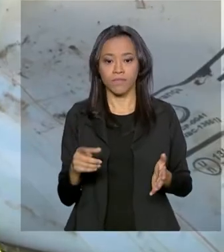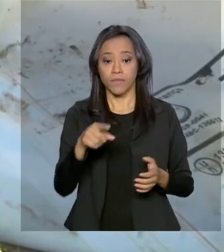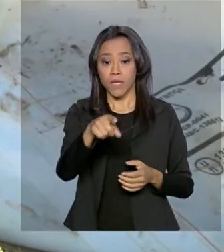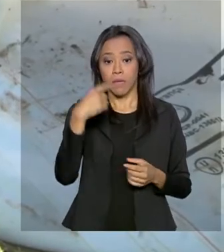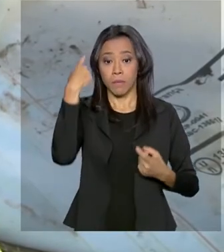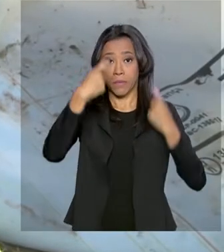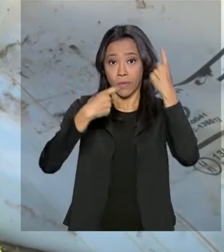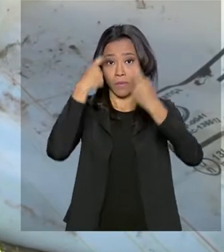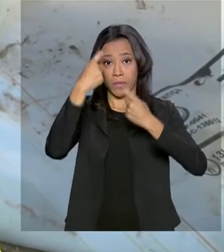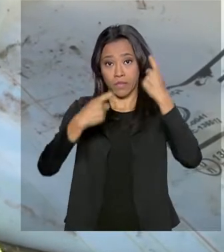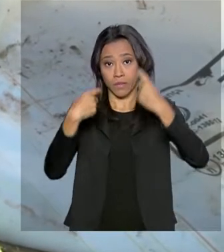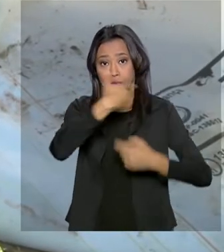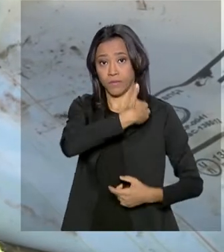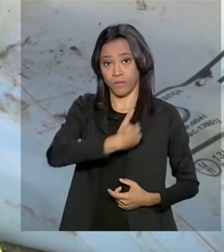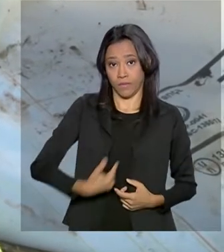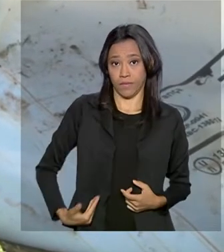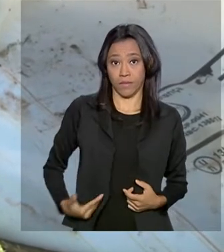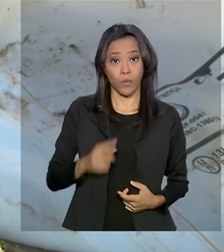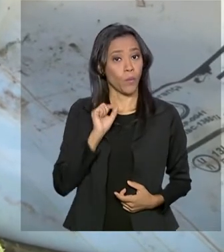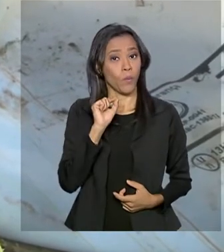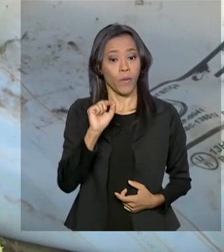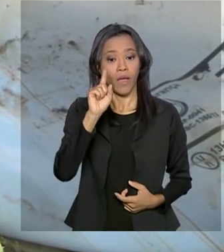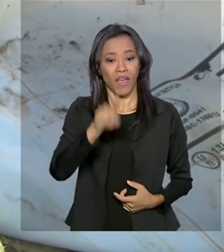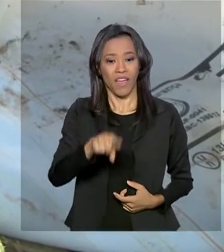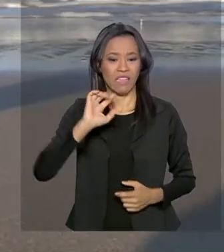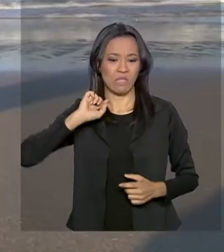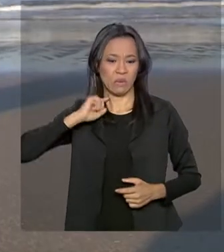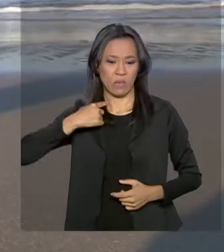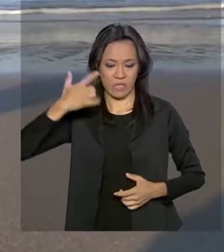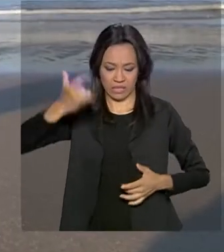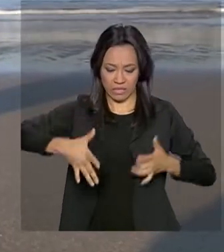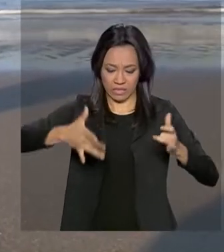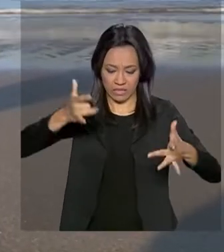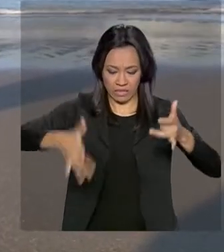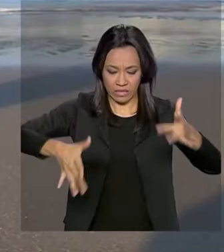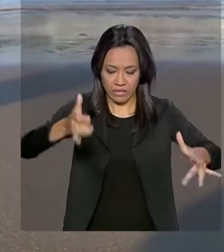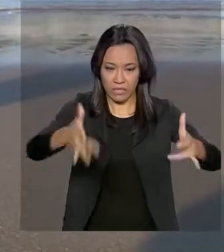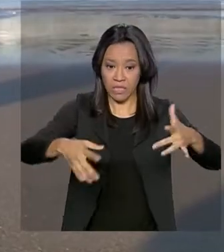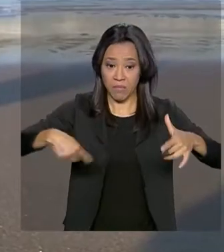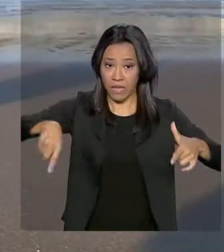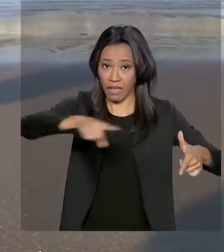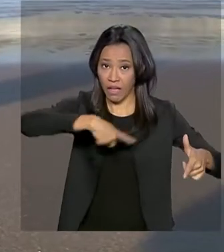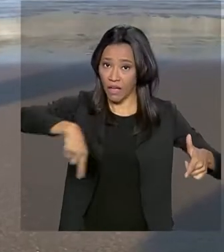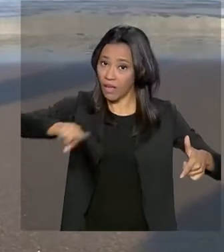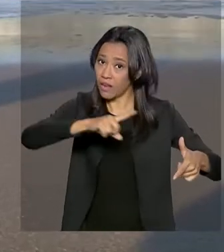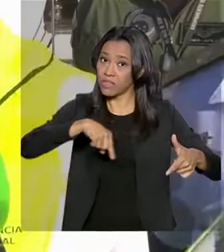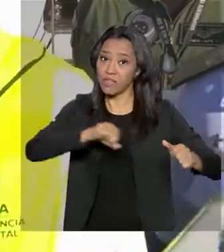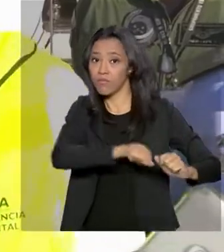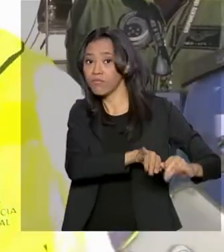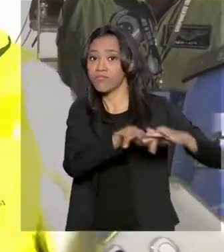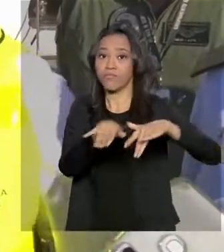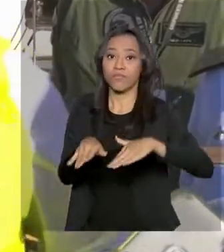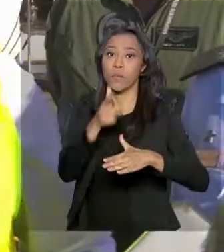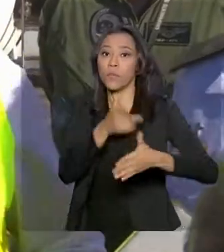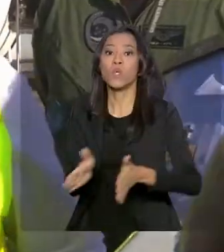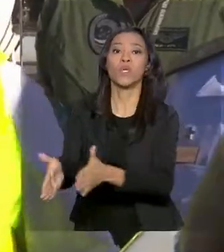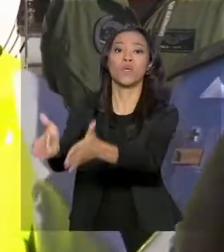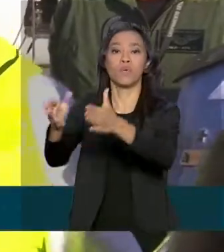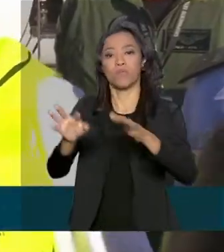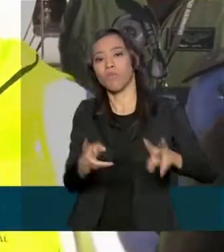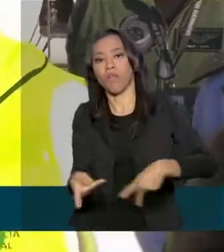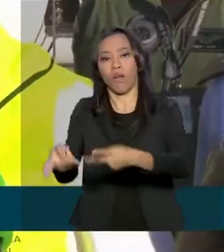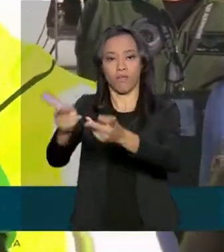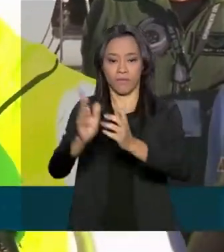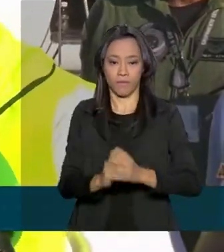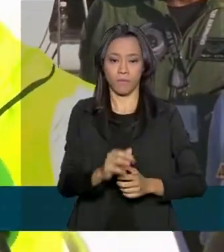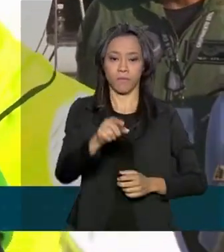preocupação das autoridades agora é conter as manchas de petróleo para que elas não atinjam os rios. Isso é um problema que o governador nos